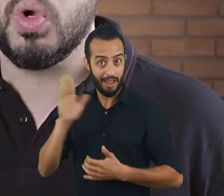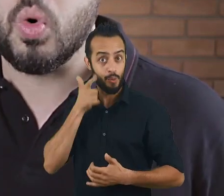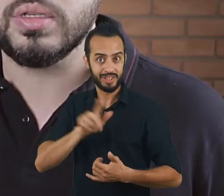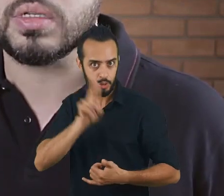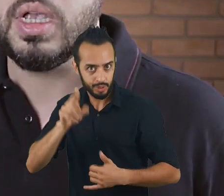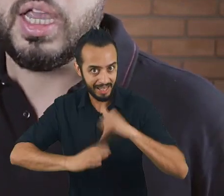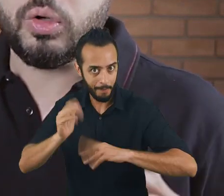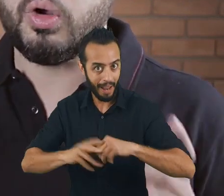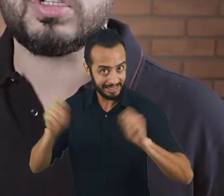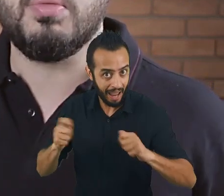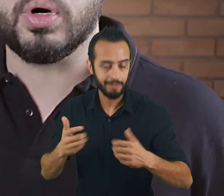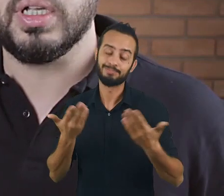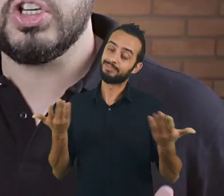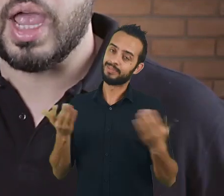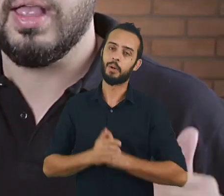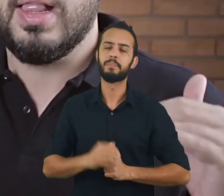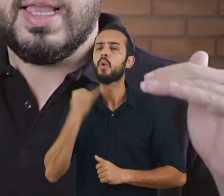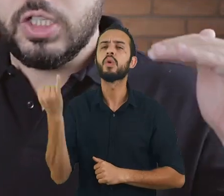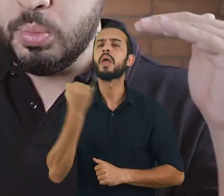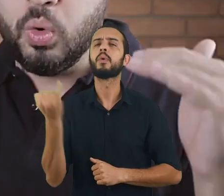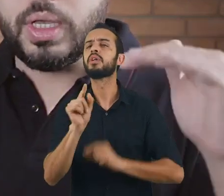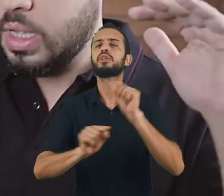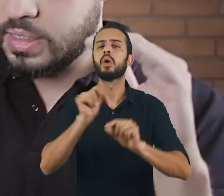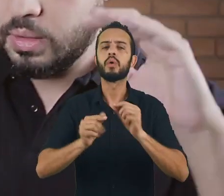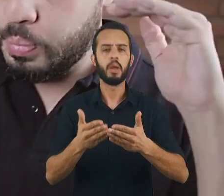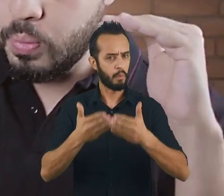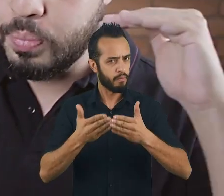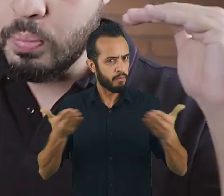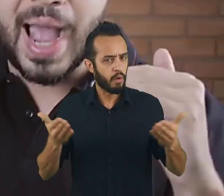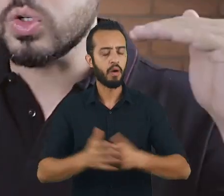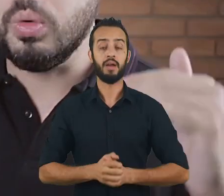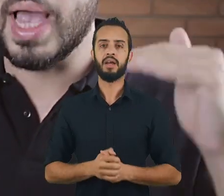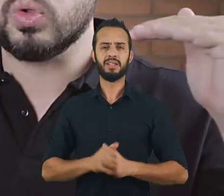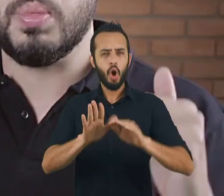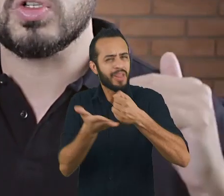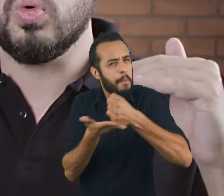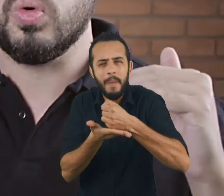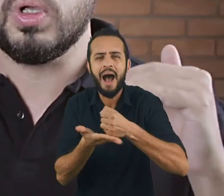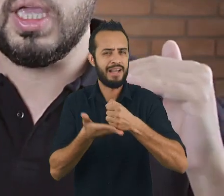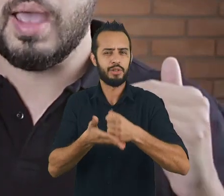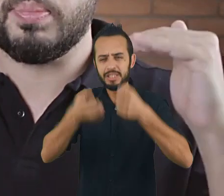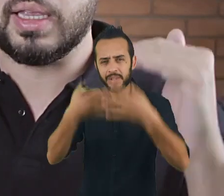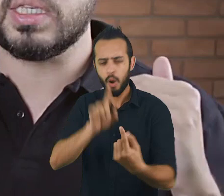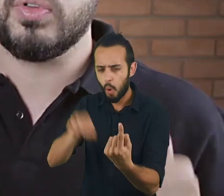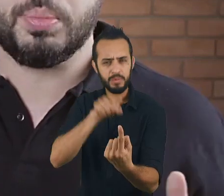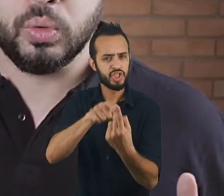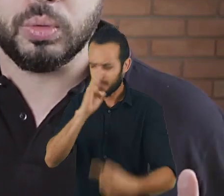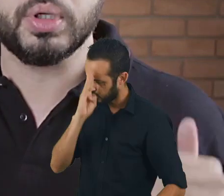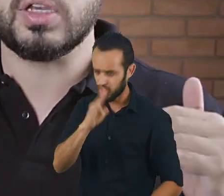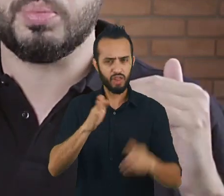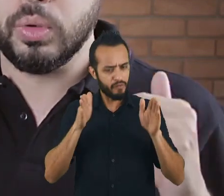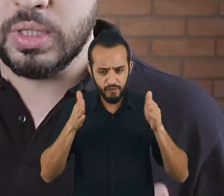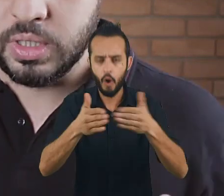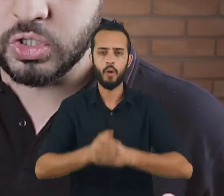todas essas mil coisas? Então o negócio que é importante é diminuir, assim, para o básico do básico do básico, o que é, para que serve o seu